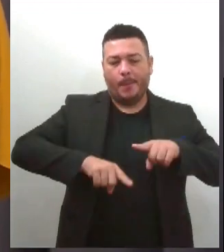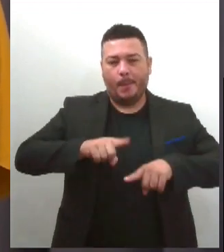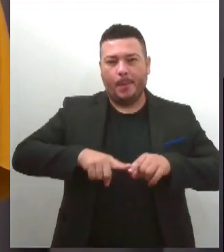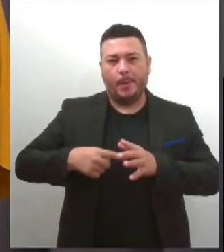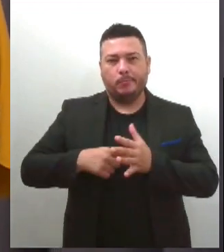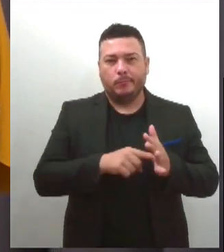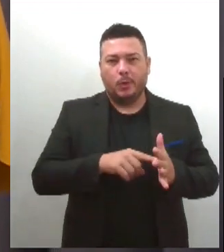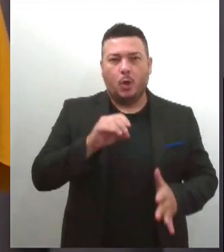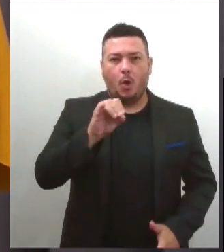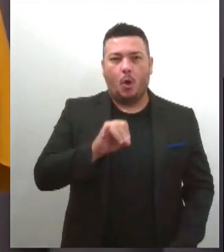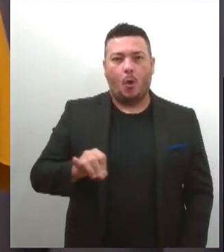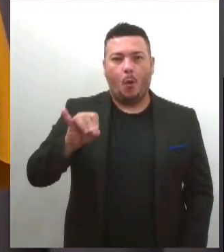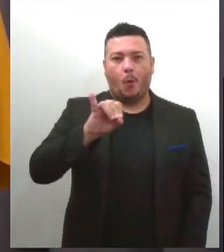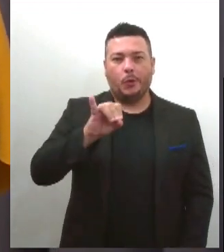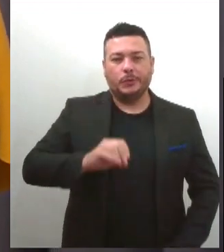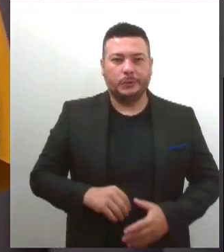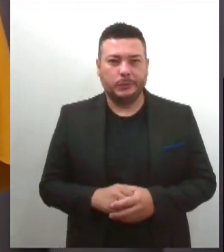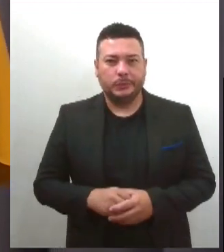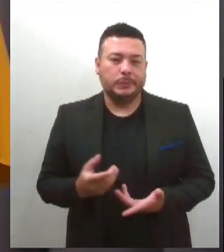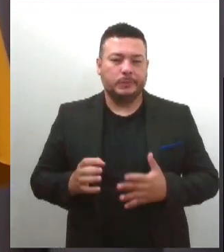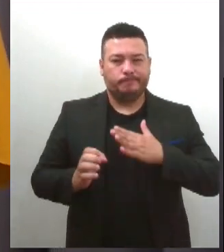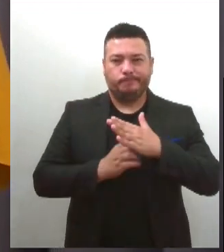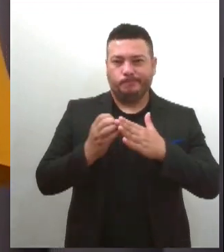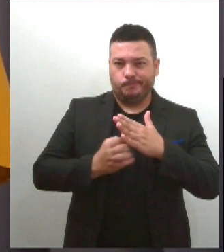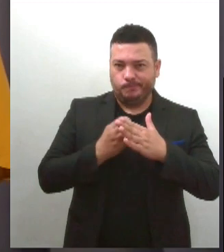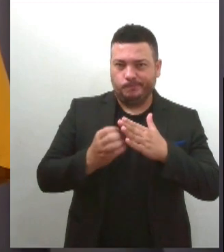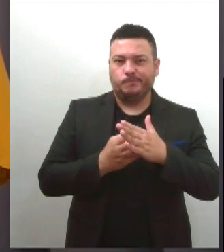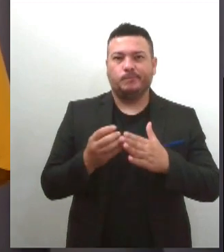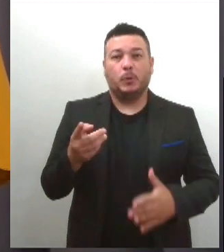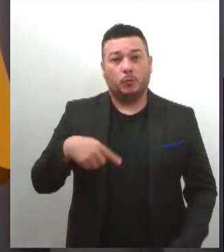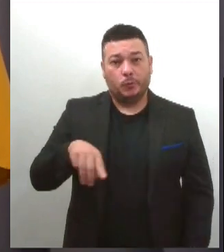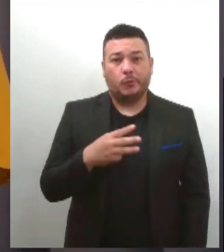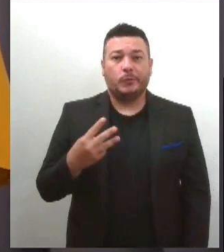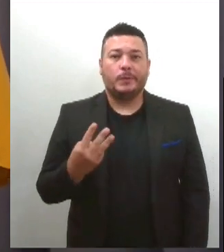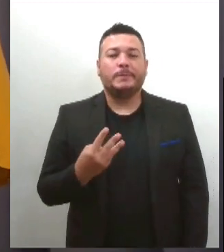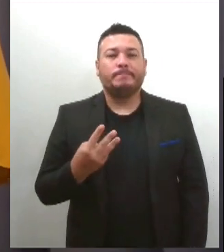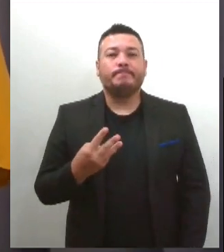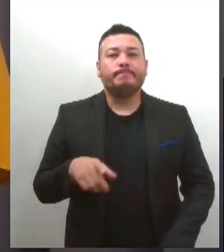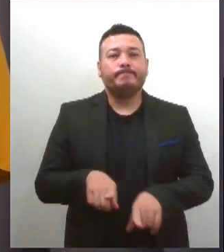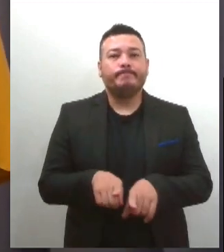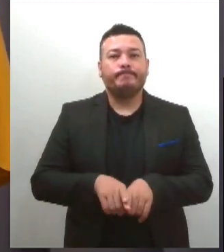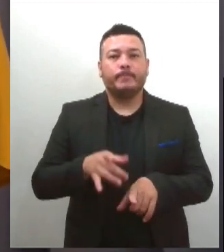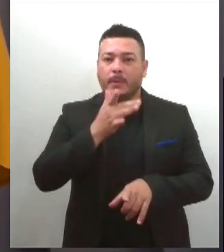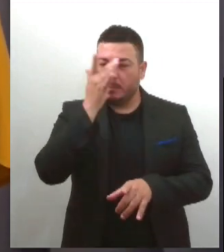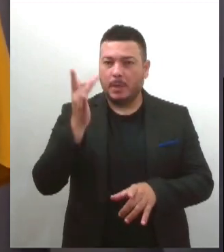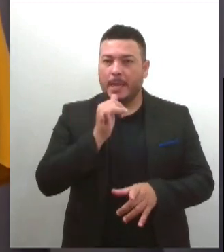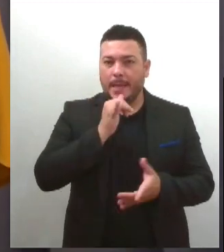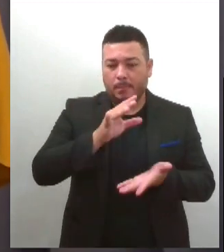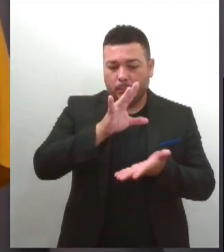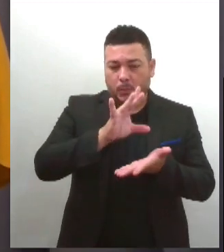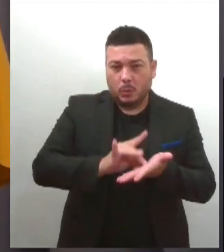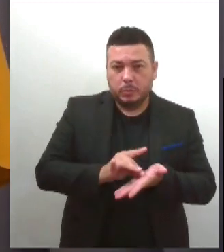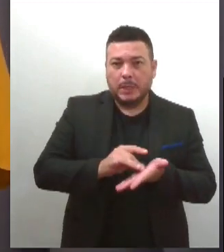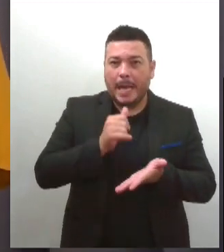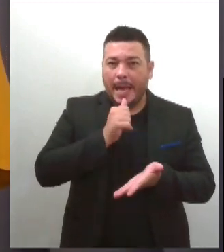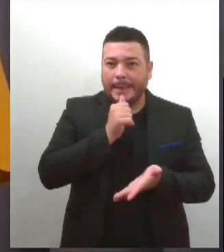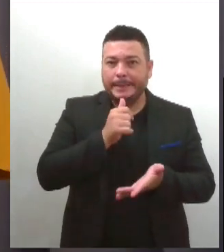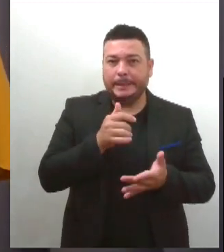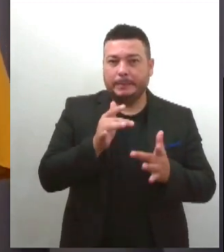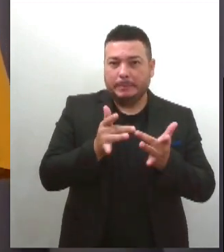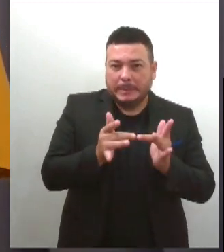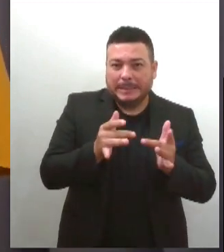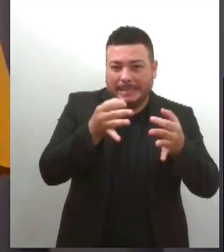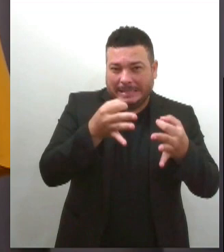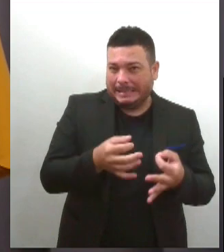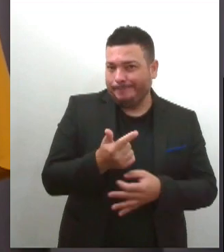responsável pelos serviços trigítidos, que enquanto os contatos não são totalmente restabelecidos, o Central, o